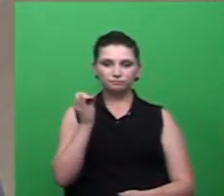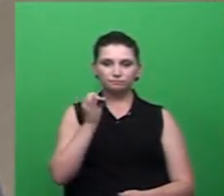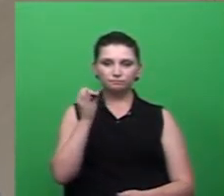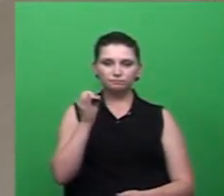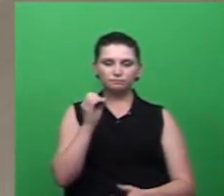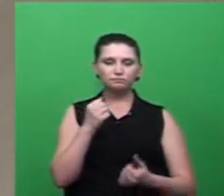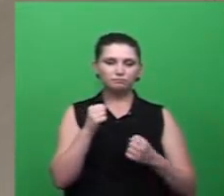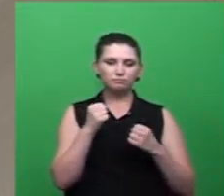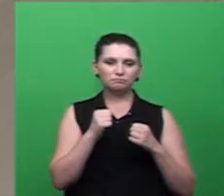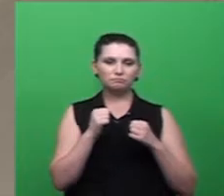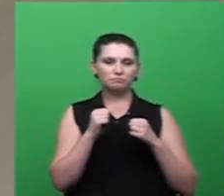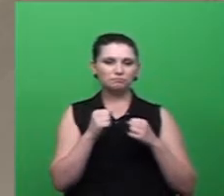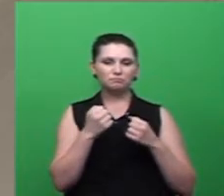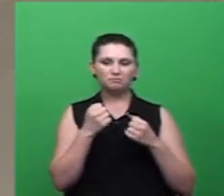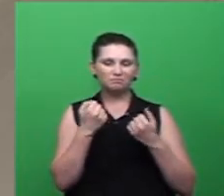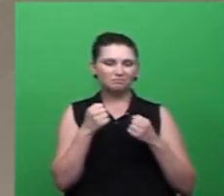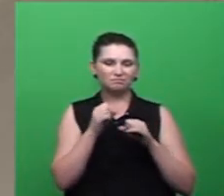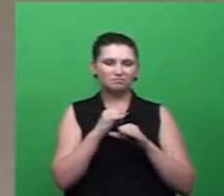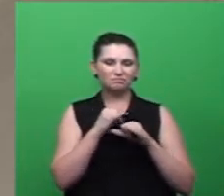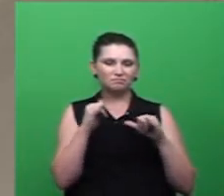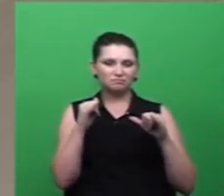nível de transmissão de doença.